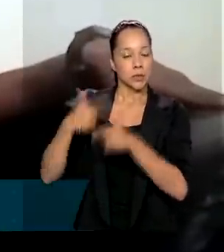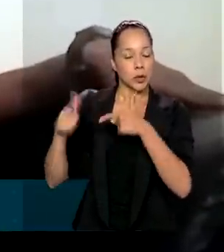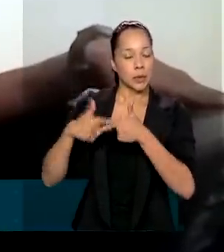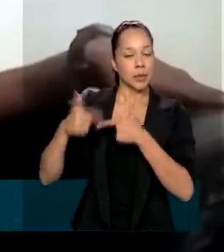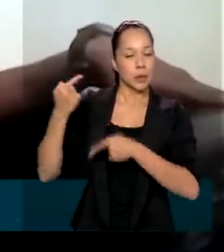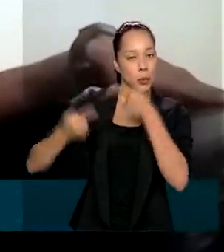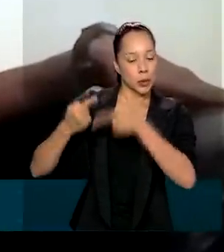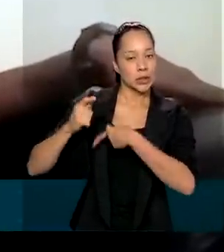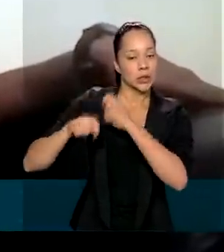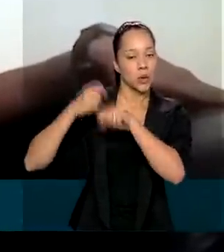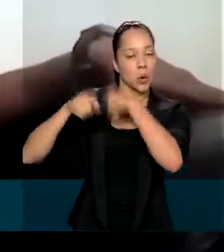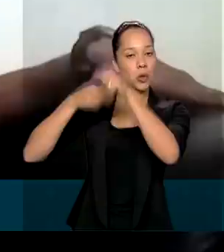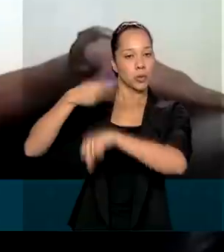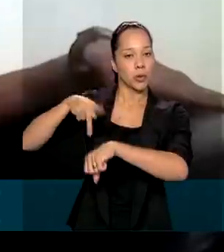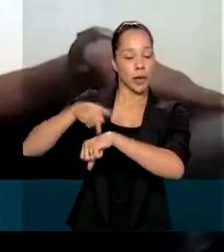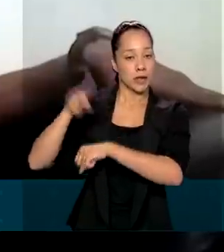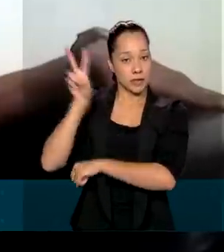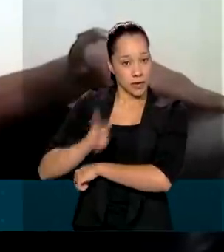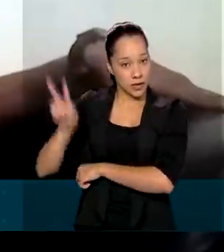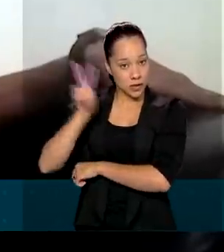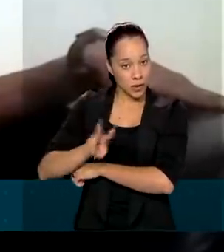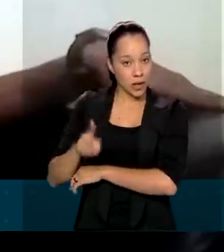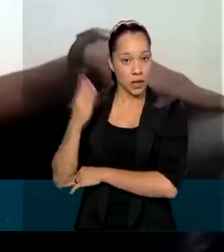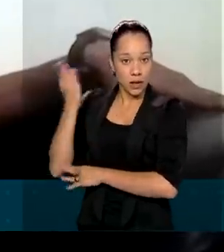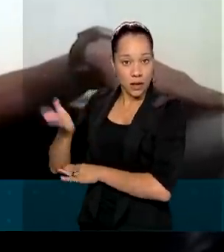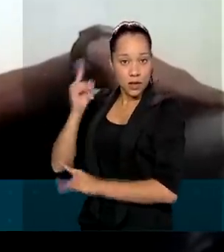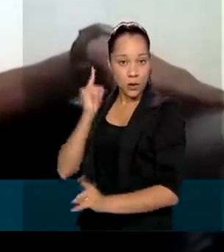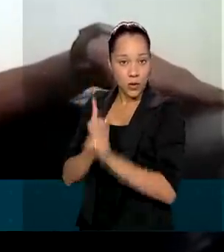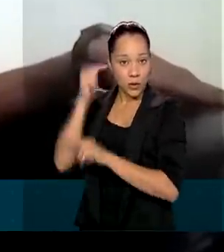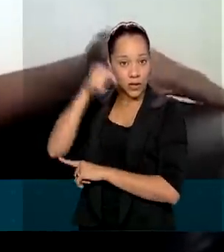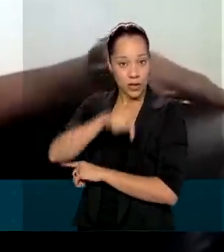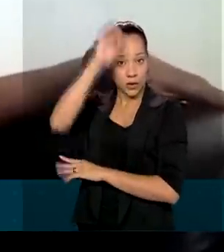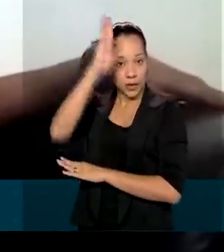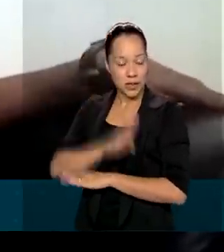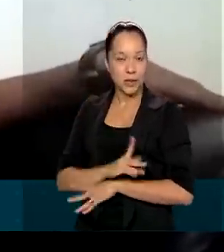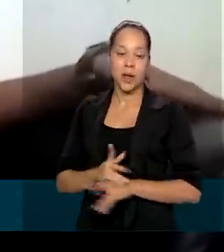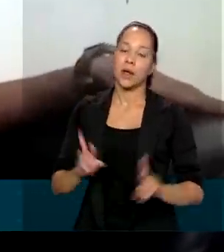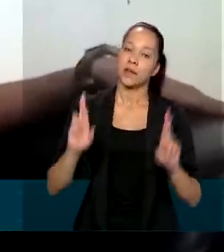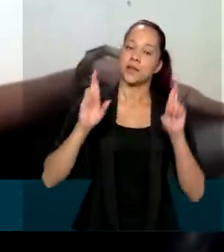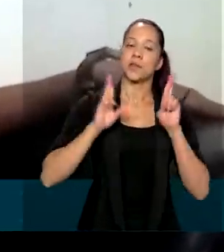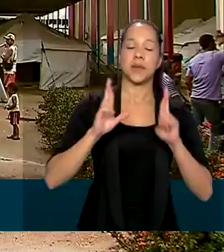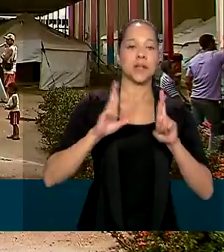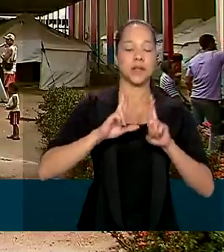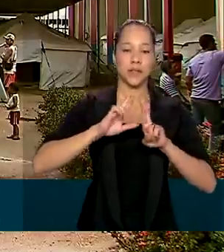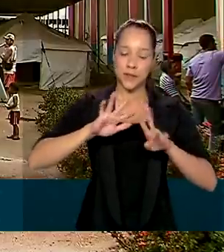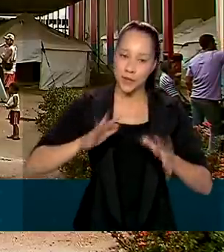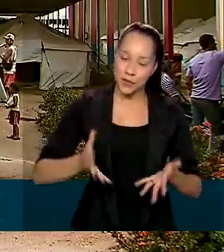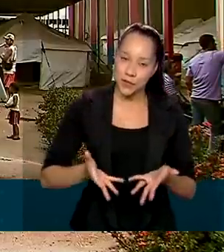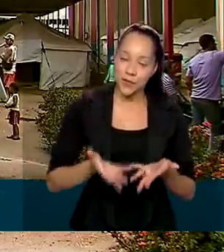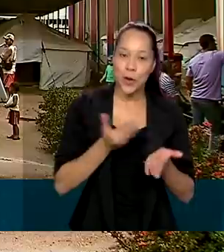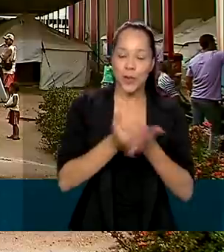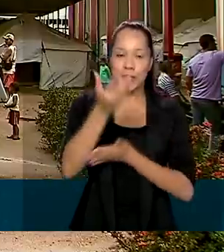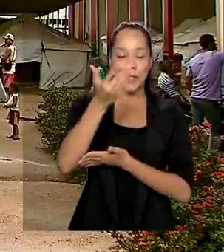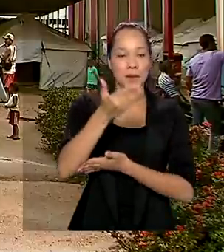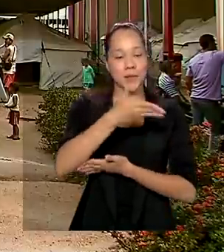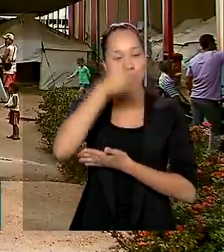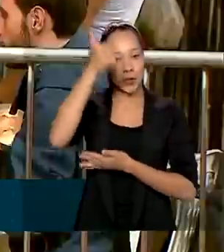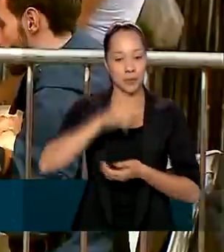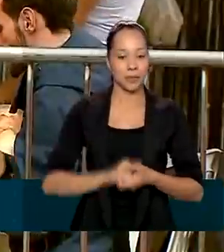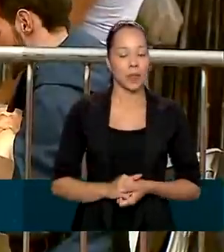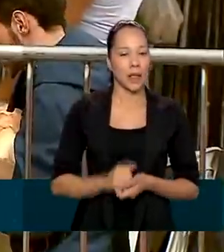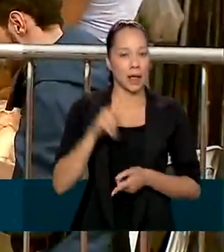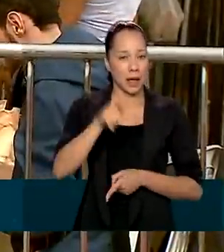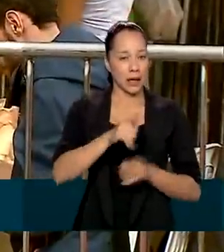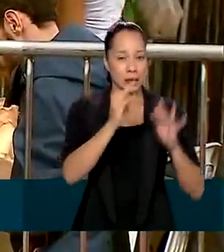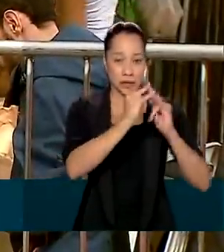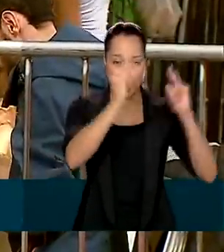e econômica na Venezuela, Davis encontrou no Brasil a esperança do recomeço. Após passar algum tempo nos